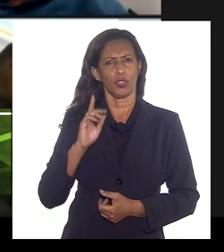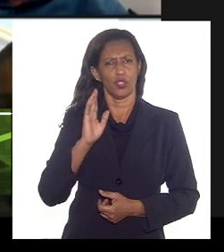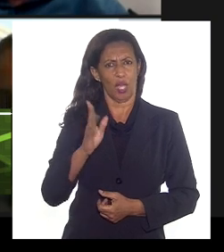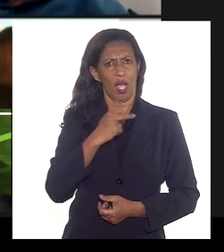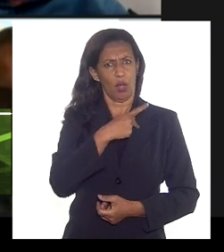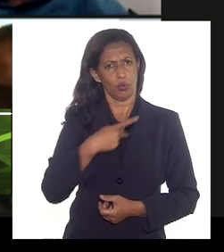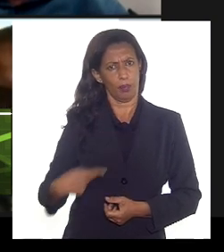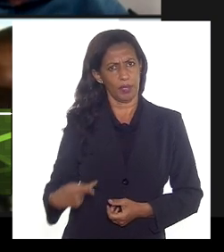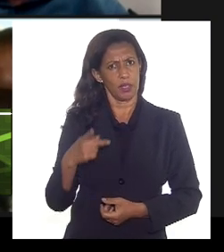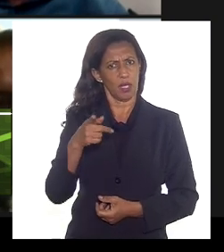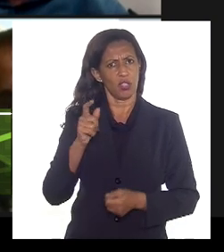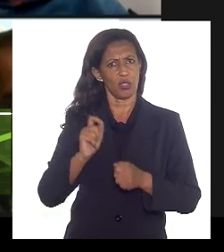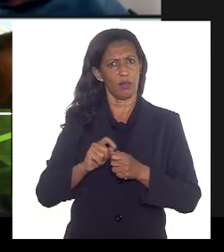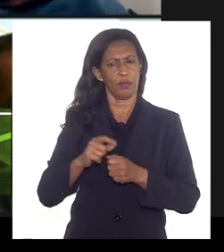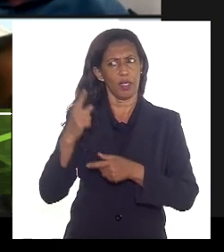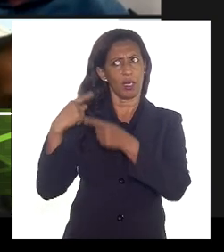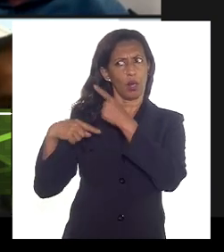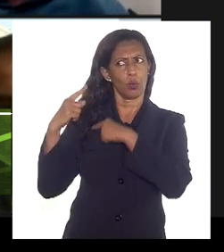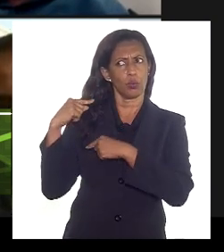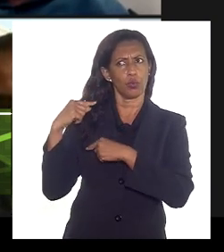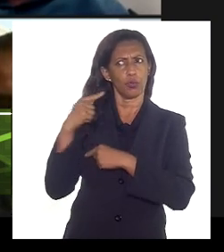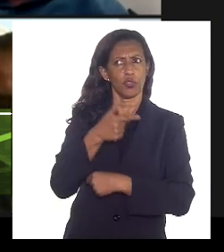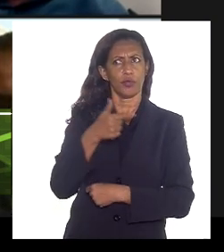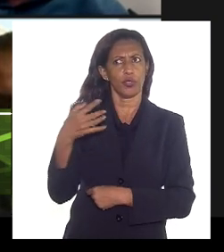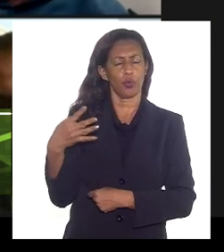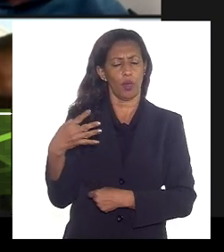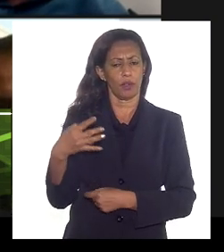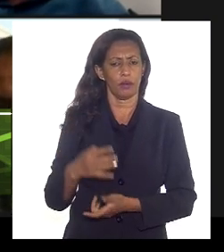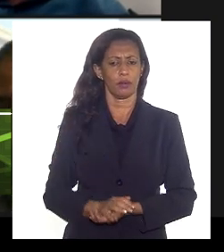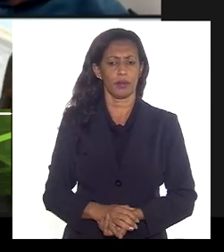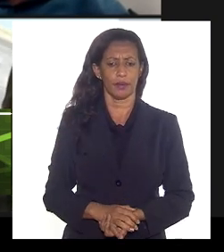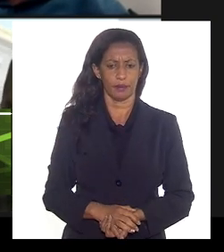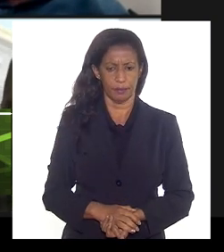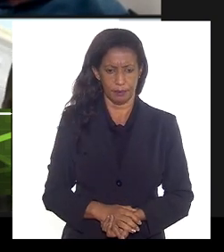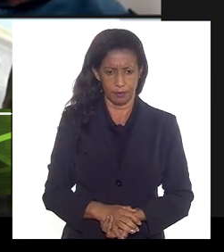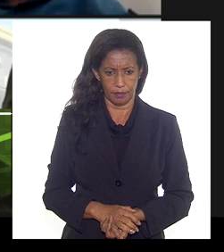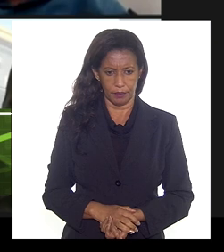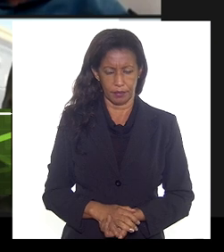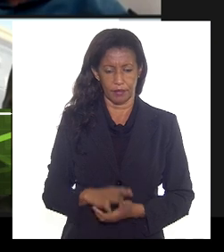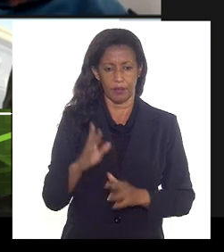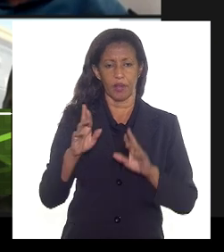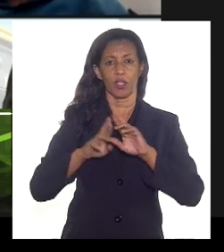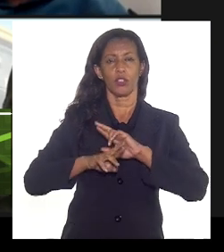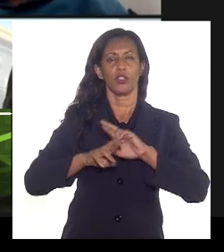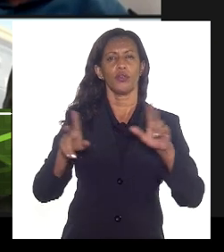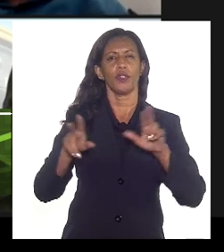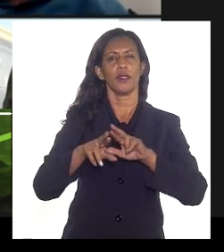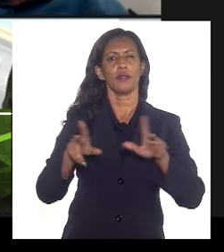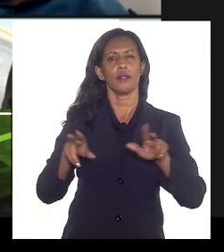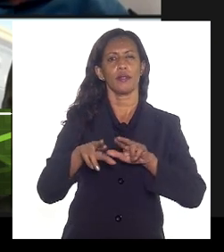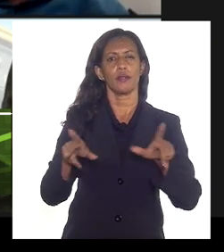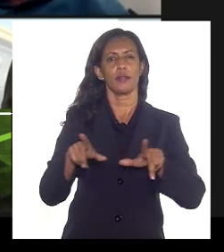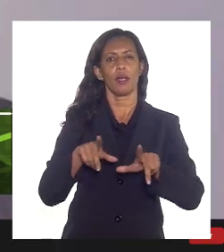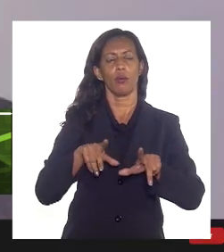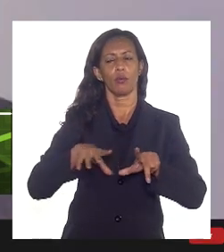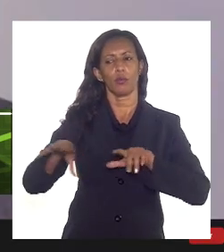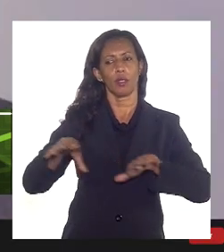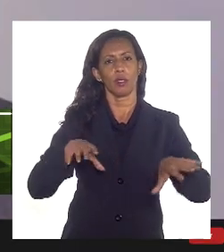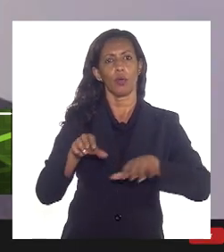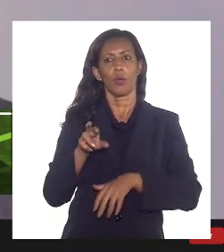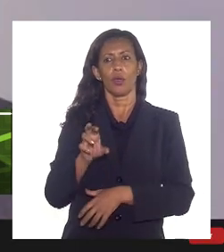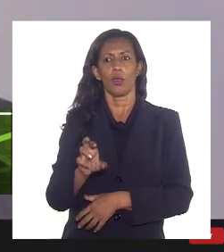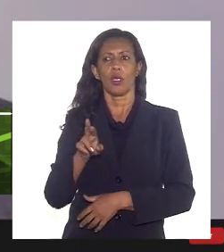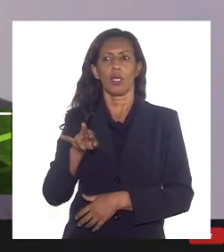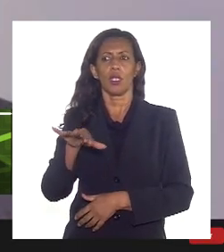presidente fez no dia 24, que era a diferenciação entre o critério